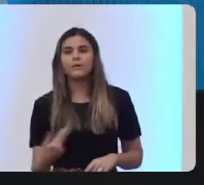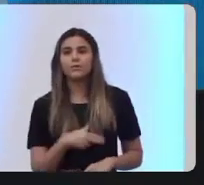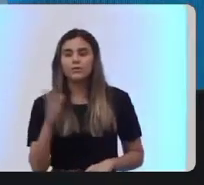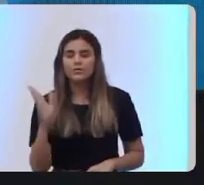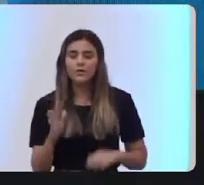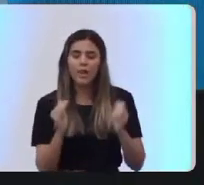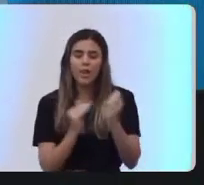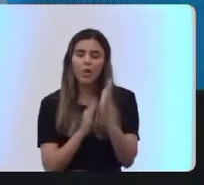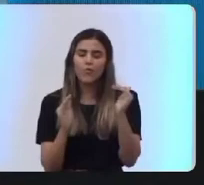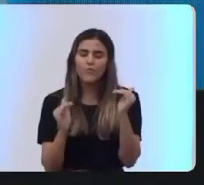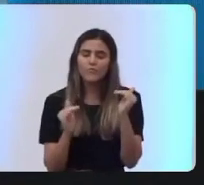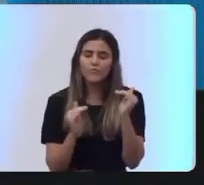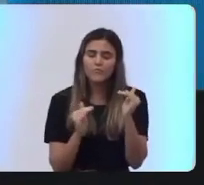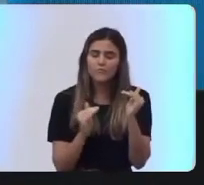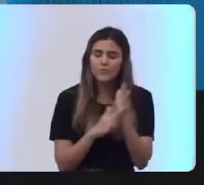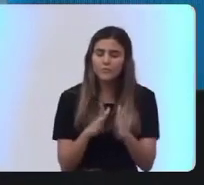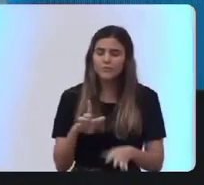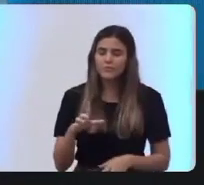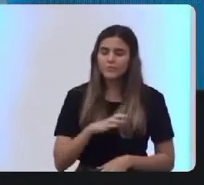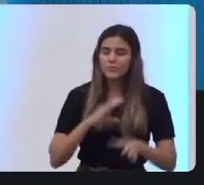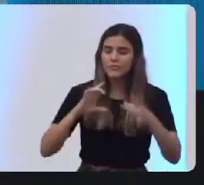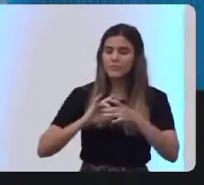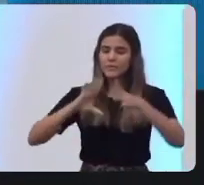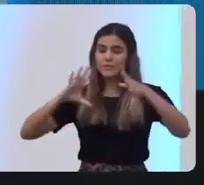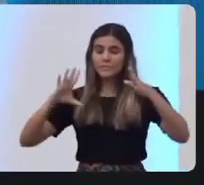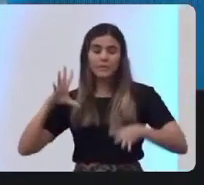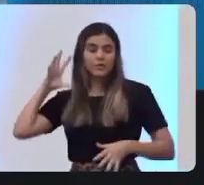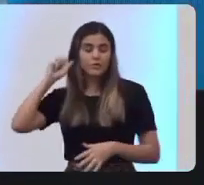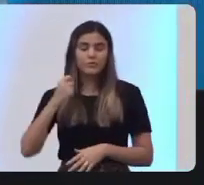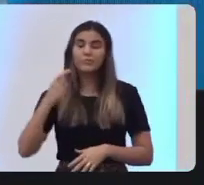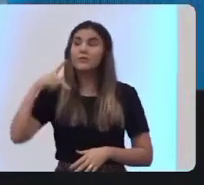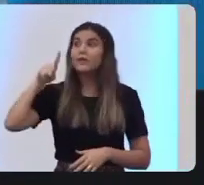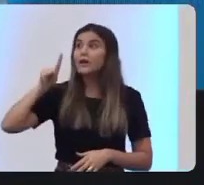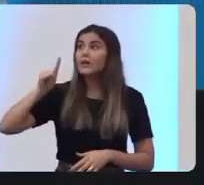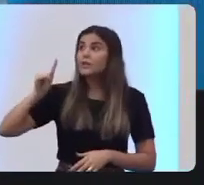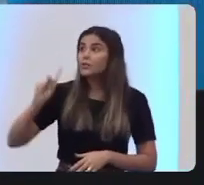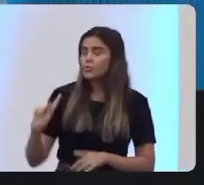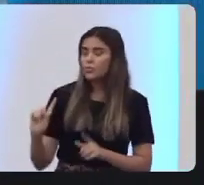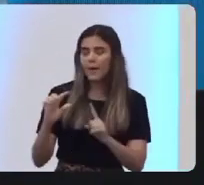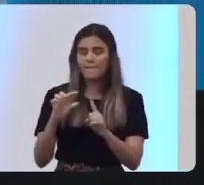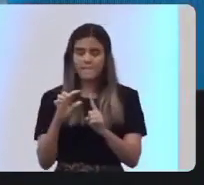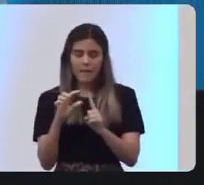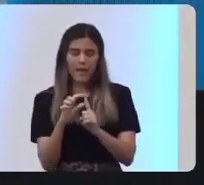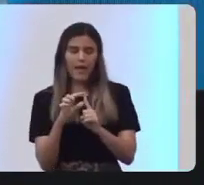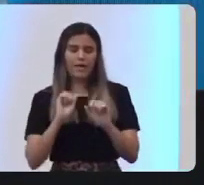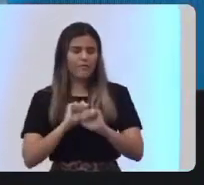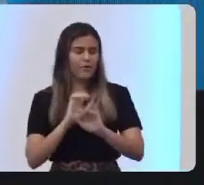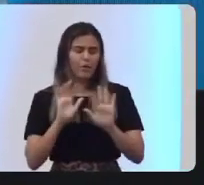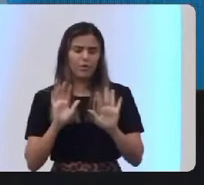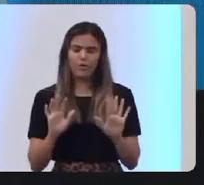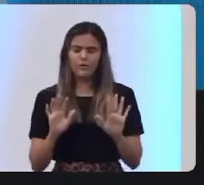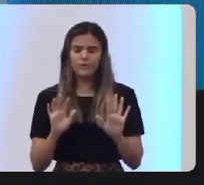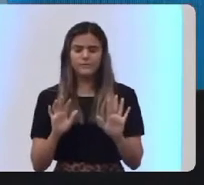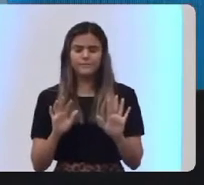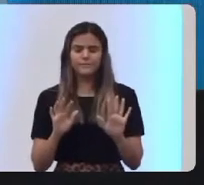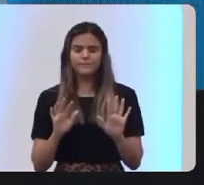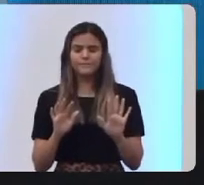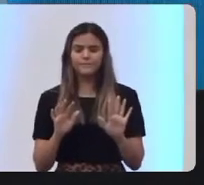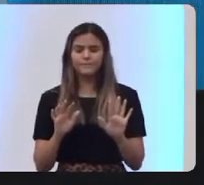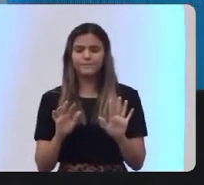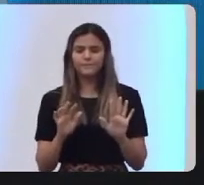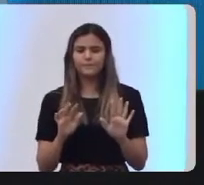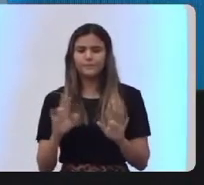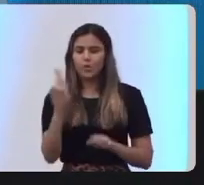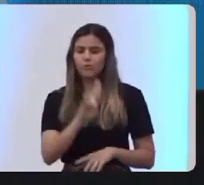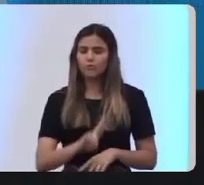Teu nome. Tivemos a liberdade de ouvir a porção da Tua gloriosa palavra. Tu és